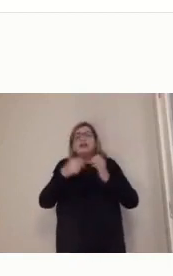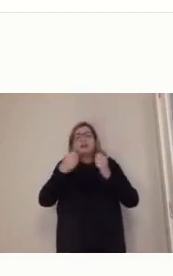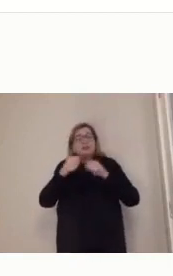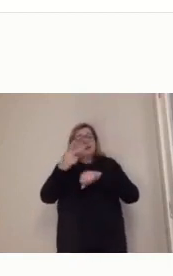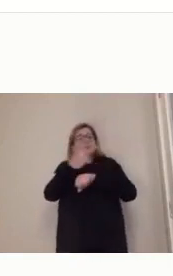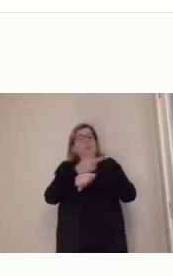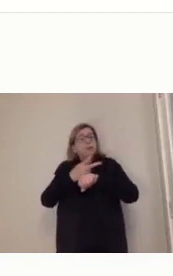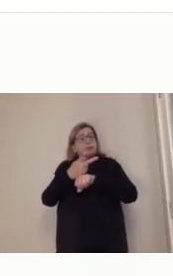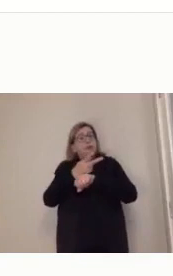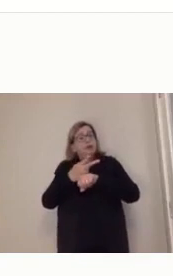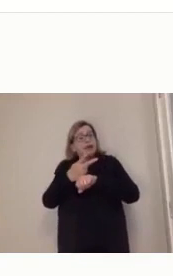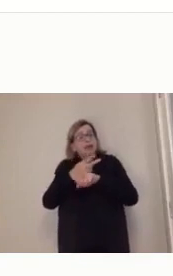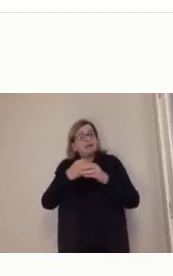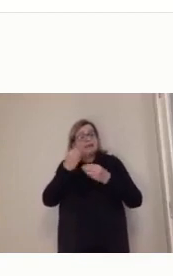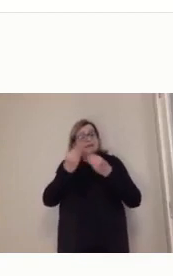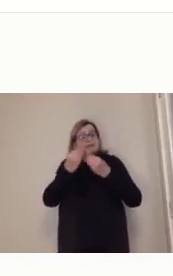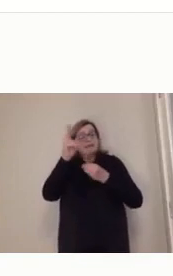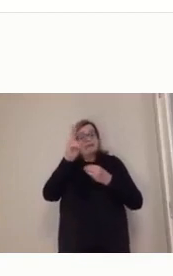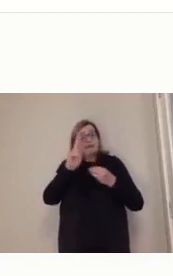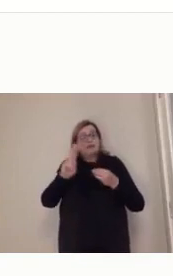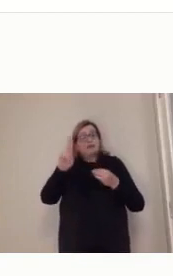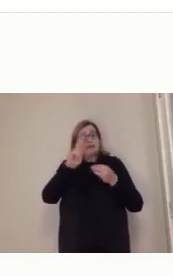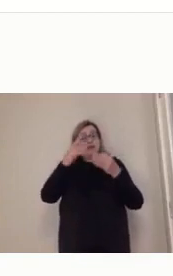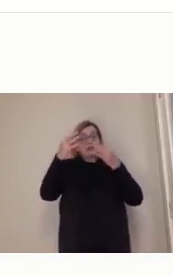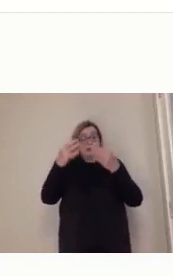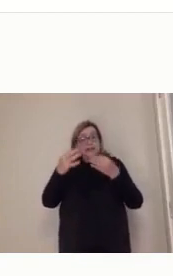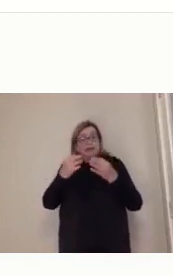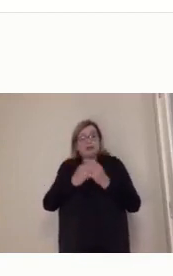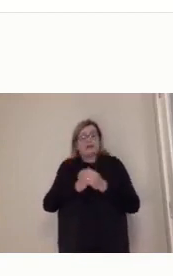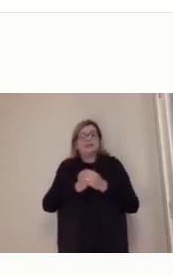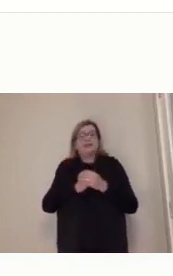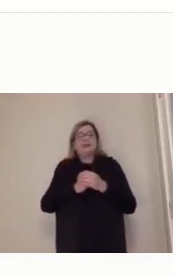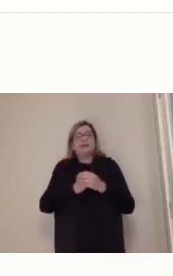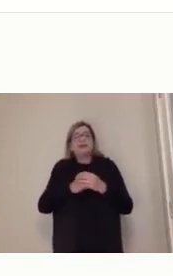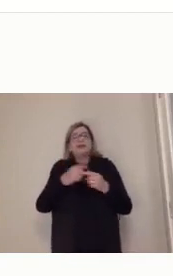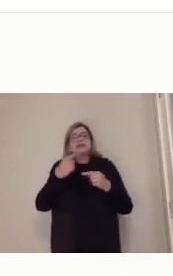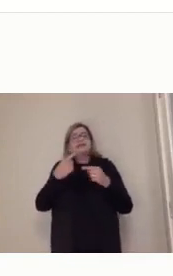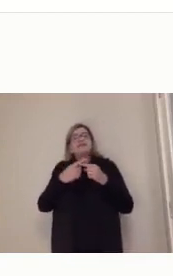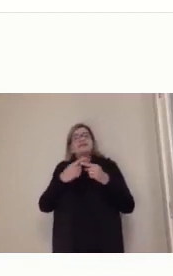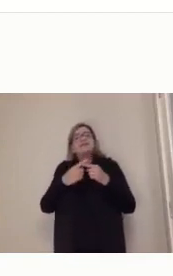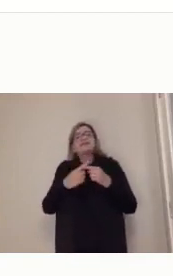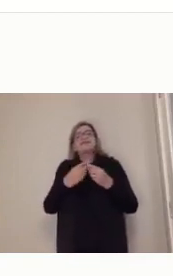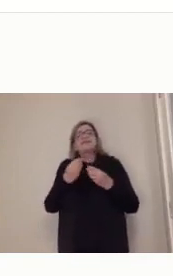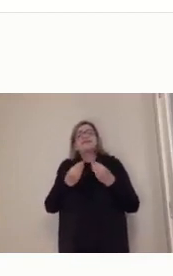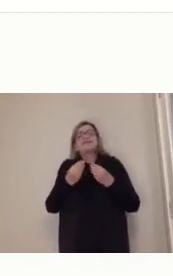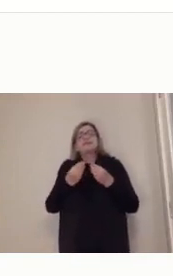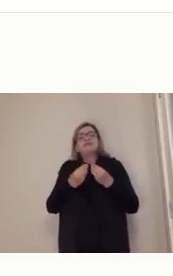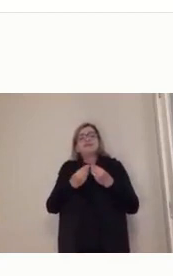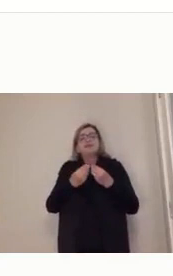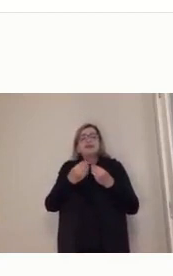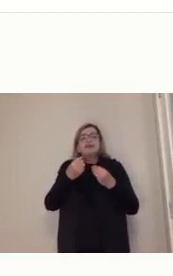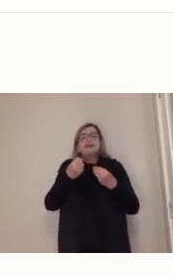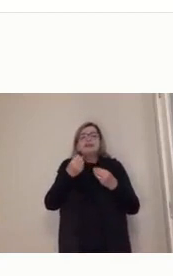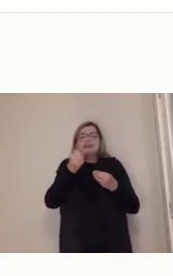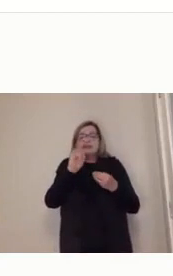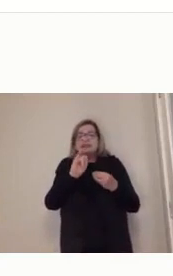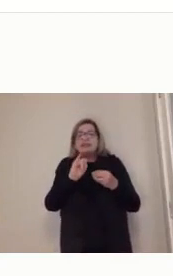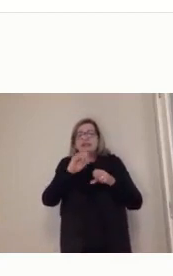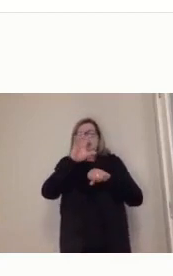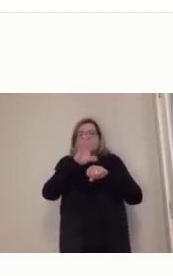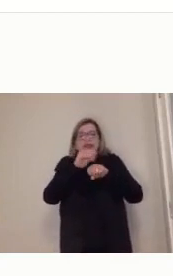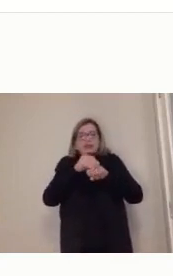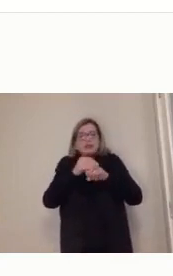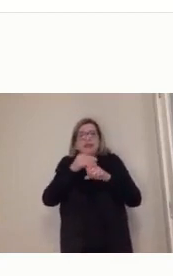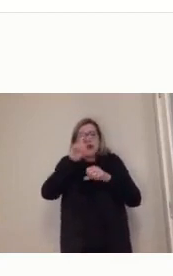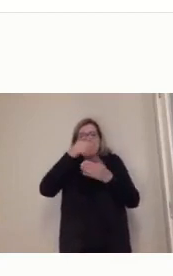soluções para esse processo, né? Se o conhecimento está sendo socializado, veja bem que se a gente está avançando, por exemplo, volto eu falar das